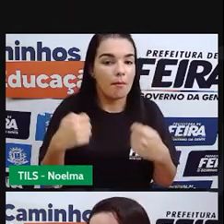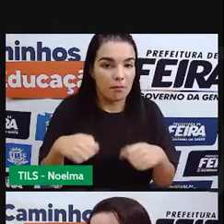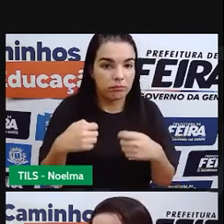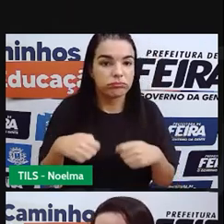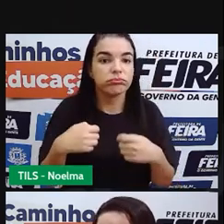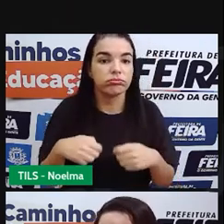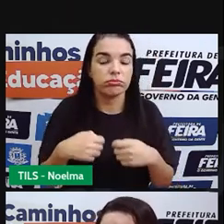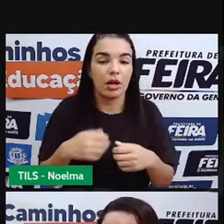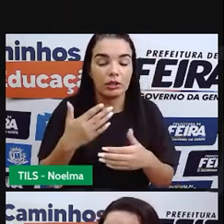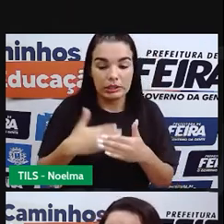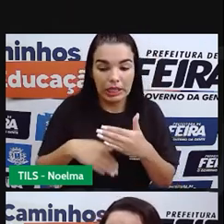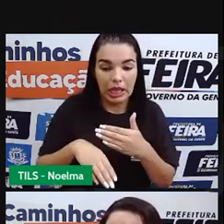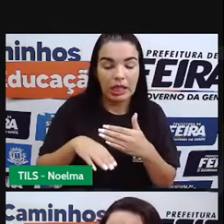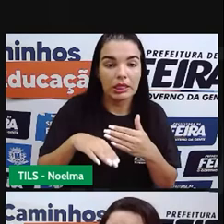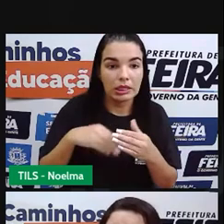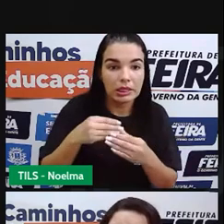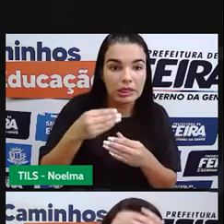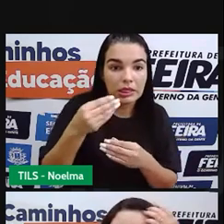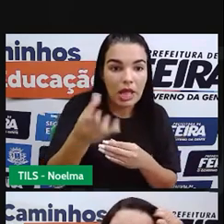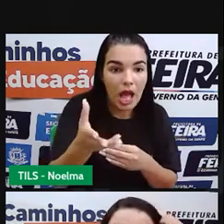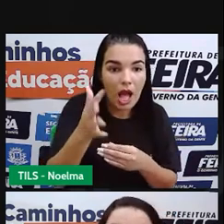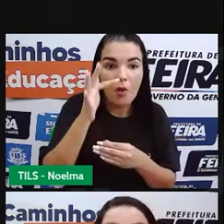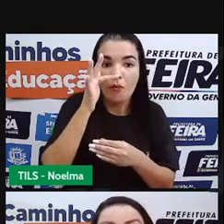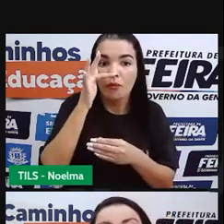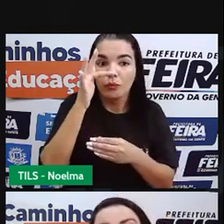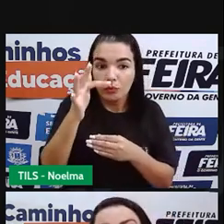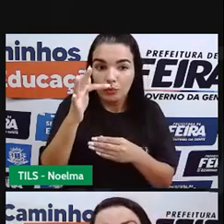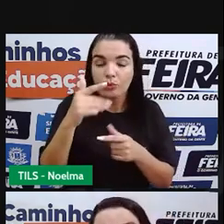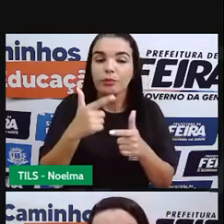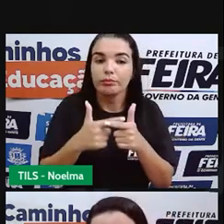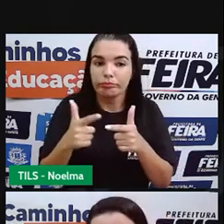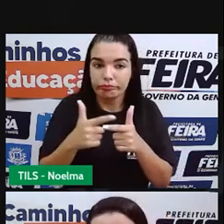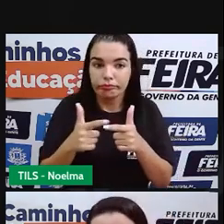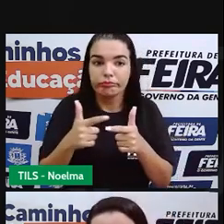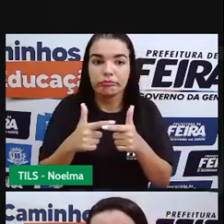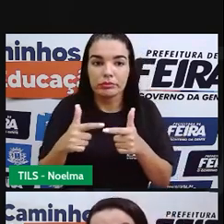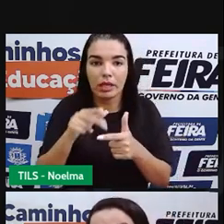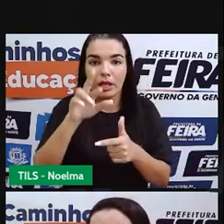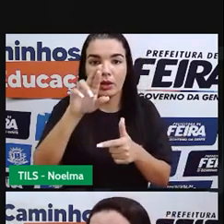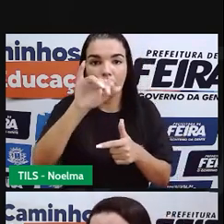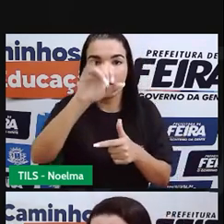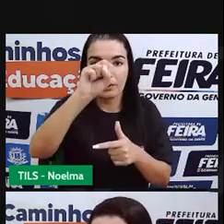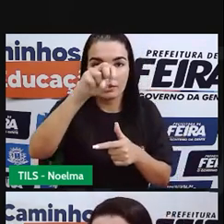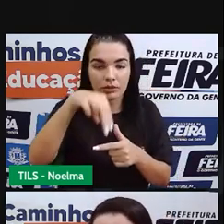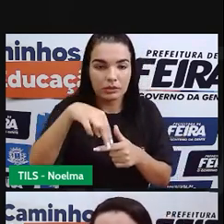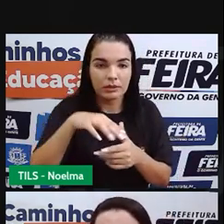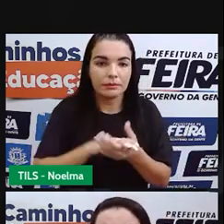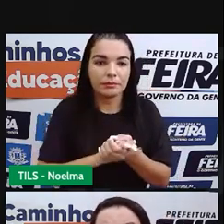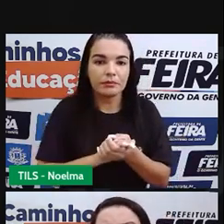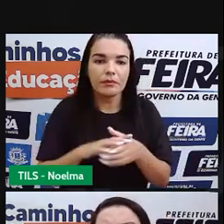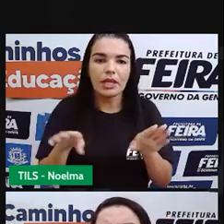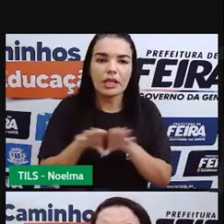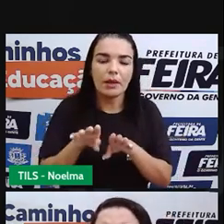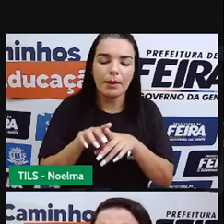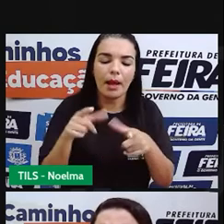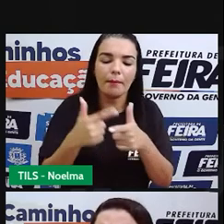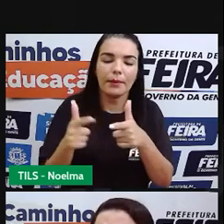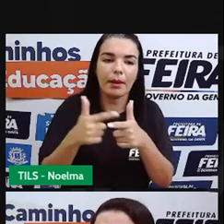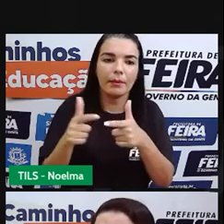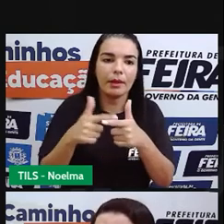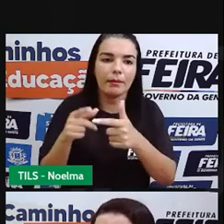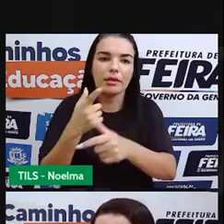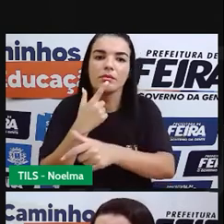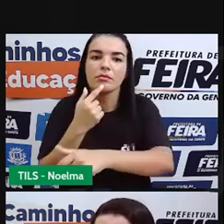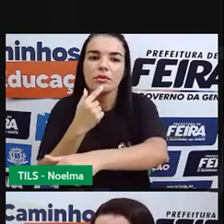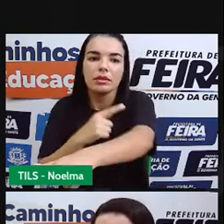insuficiência renal e hepática, né? Do funcionamento aí dos nossos rins. Problemas de circulação, risco de